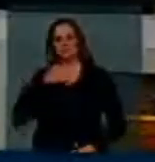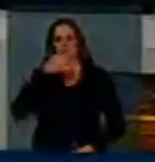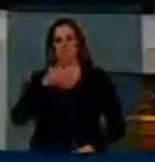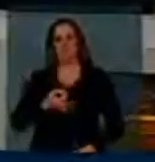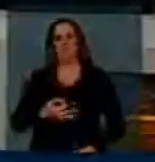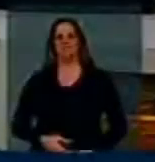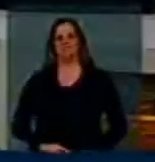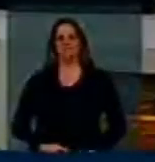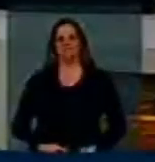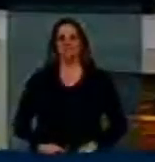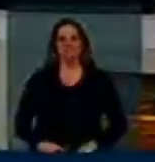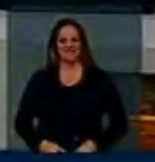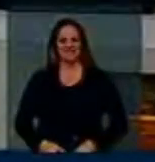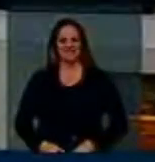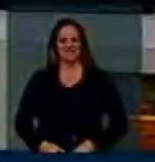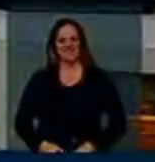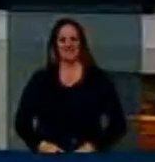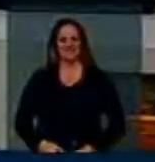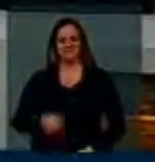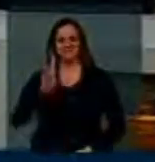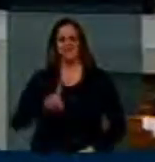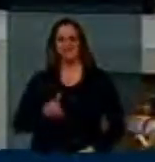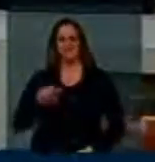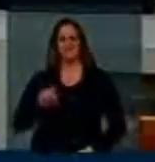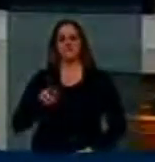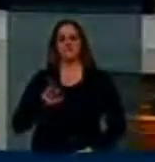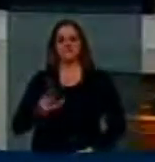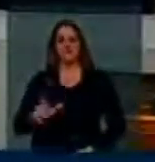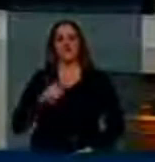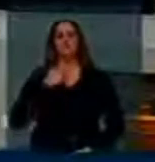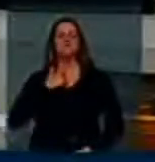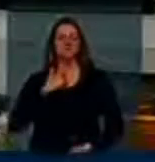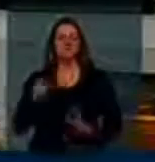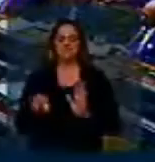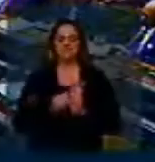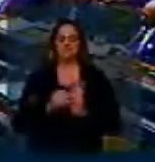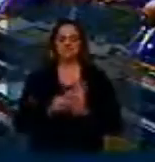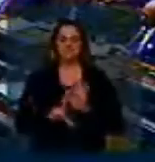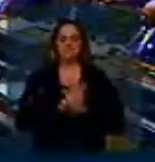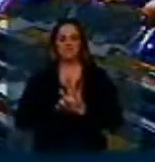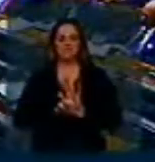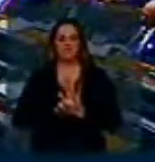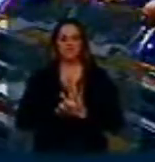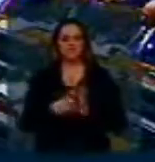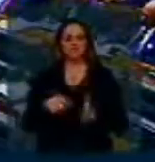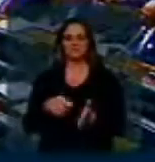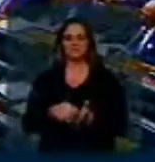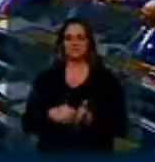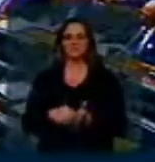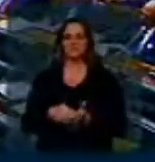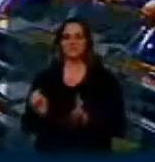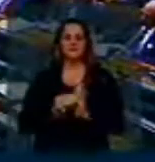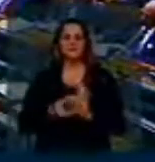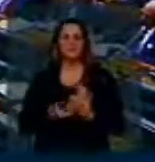indústria autoral o desejo de colocar no marco civil a notificação retirada, que eu recusei.